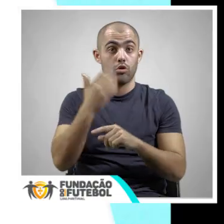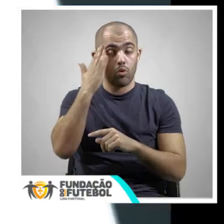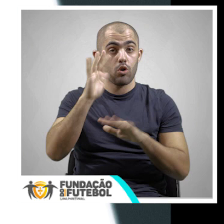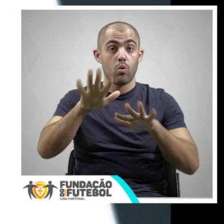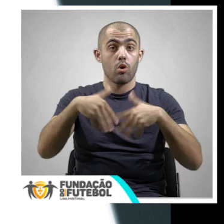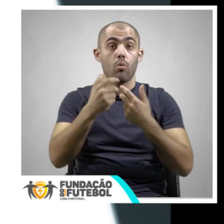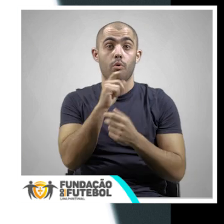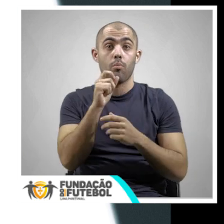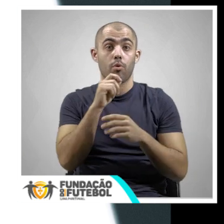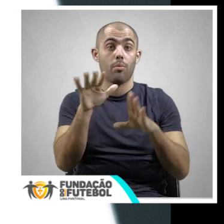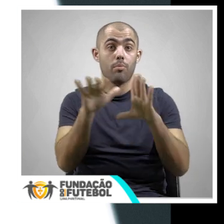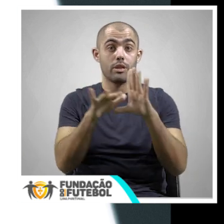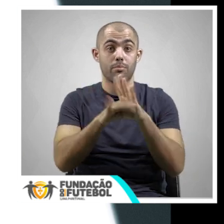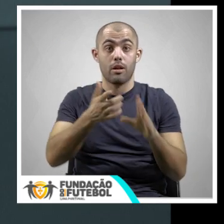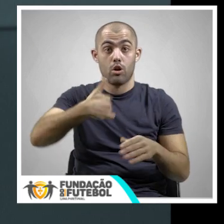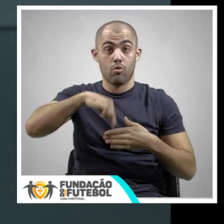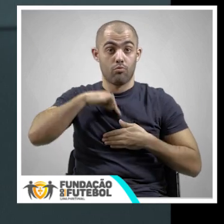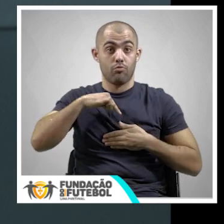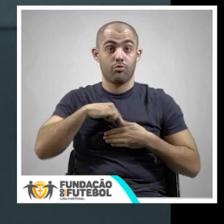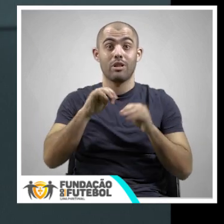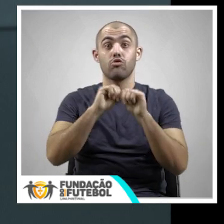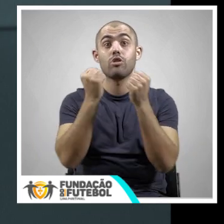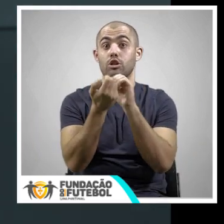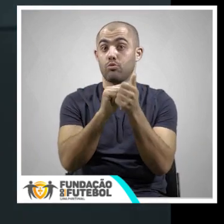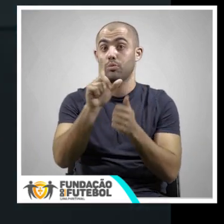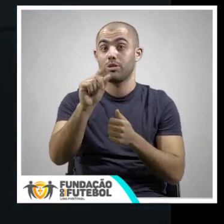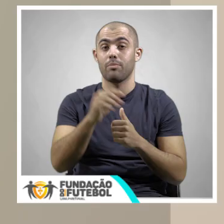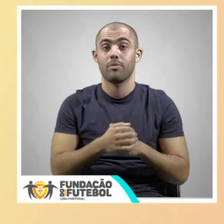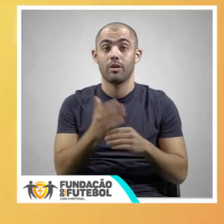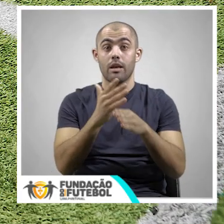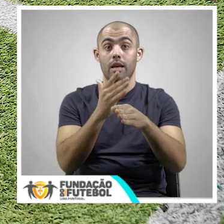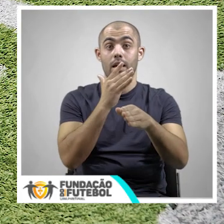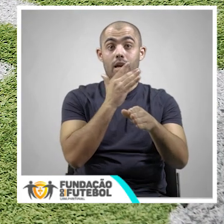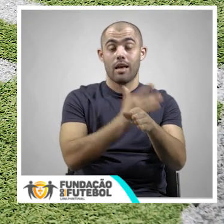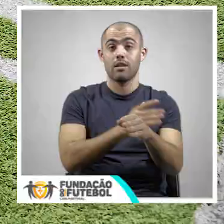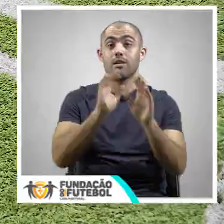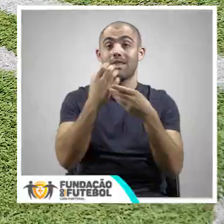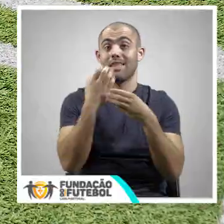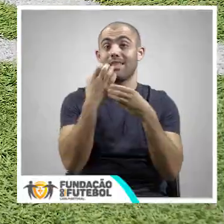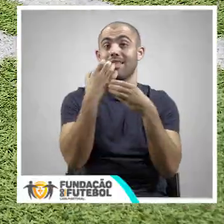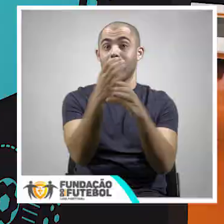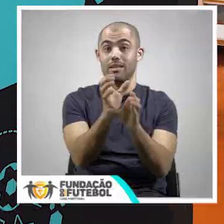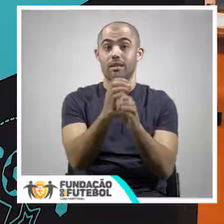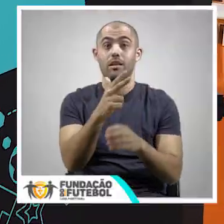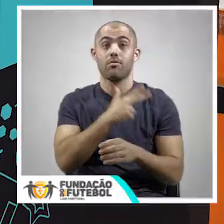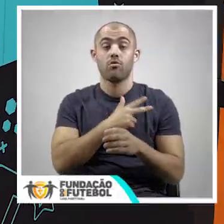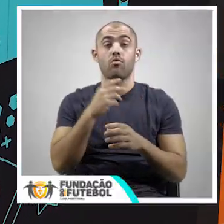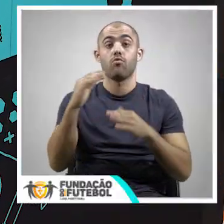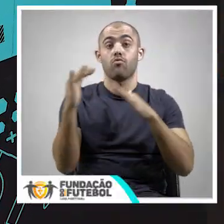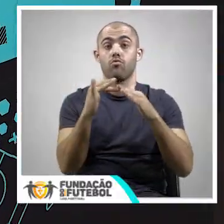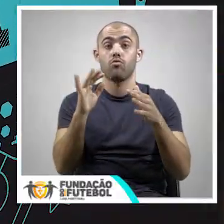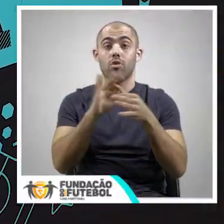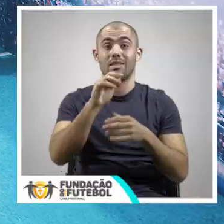desafio que eu acho que todos nós temos que integrar em nós próprios e nas nossas sociedades desportivas. Antes mesmo da Final Four, a Fundação